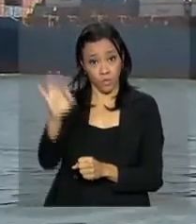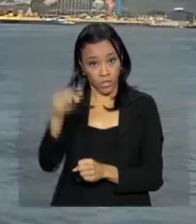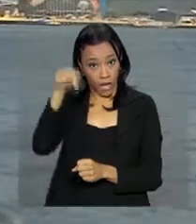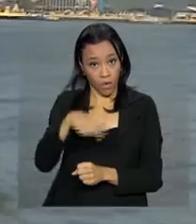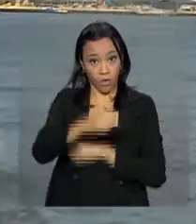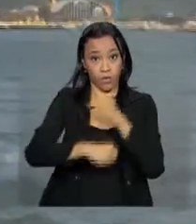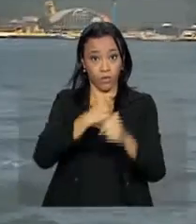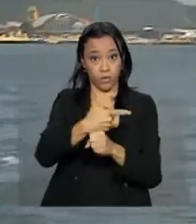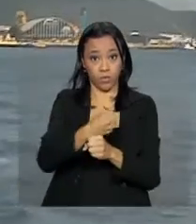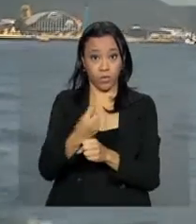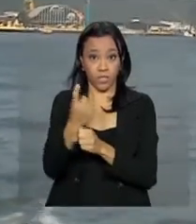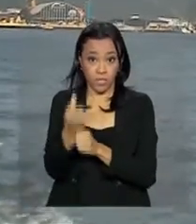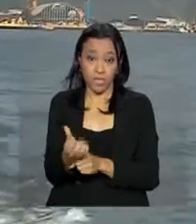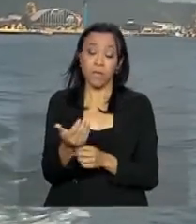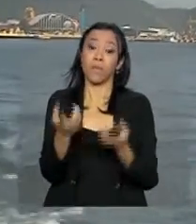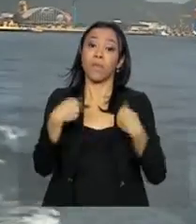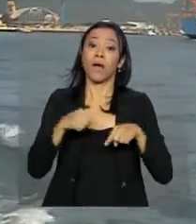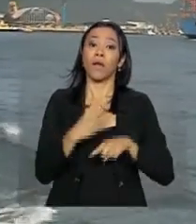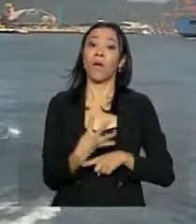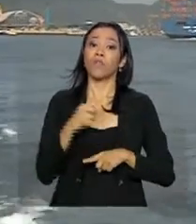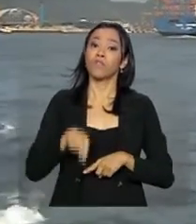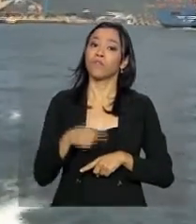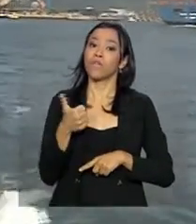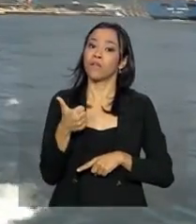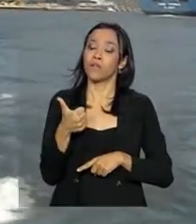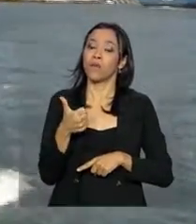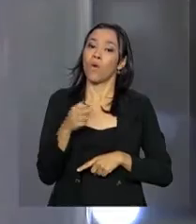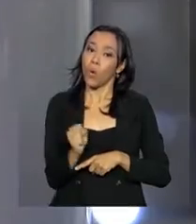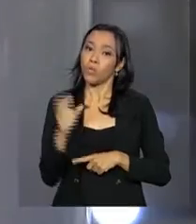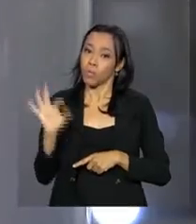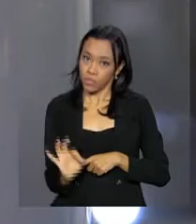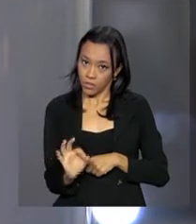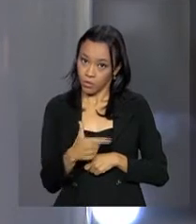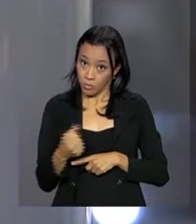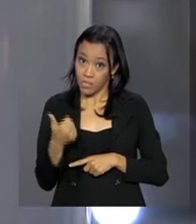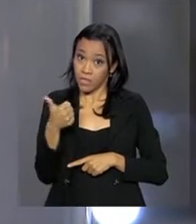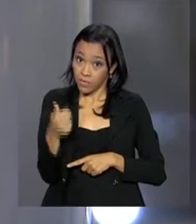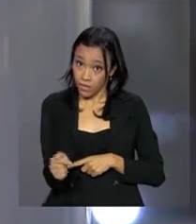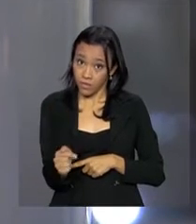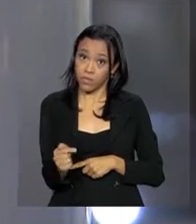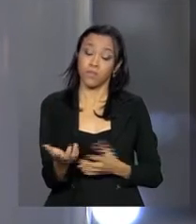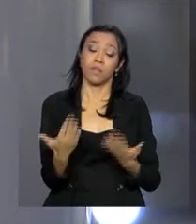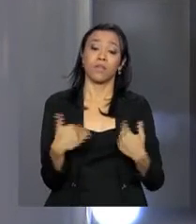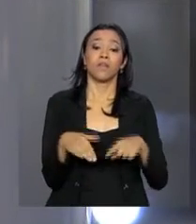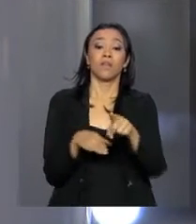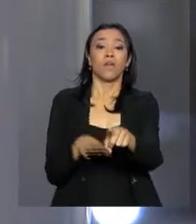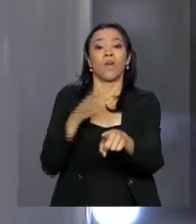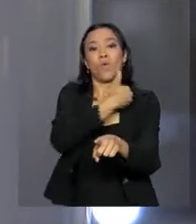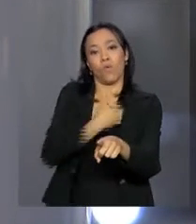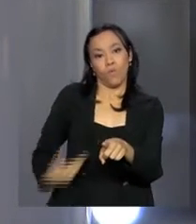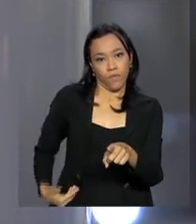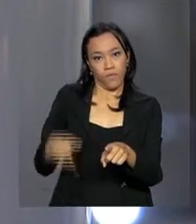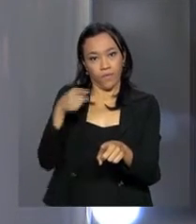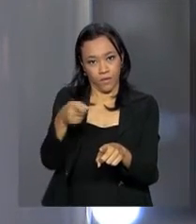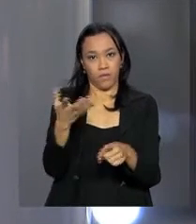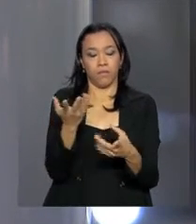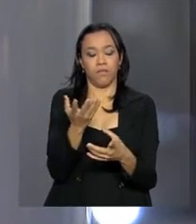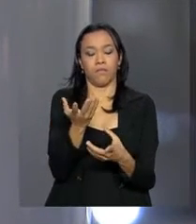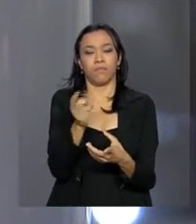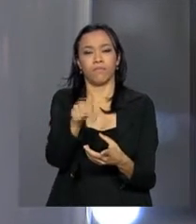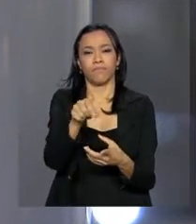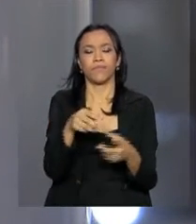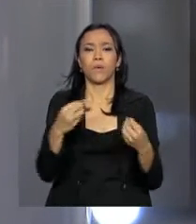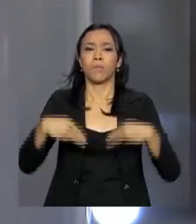2016 para 4,8% em 2017. O ministro da Fazenda, Henrique Meirelles, explicou que a proposta de